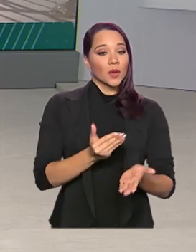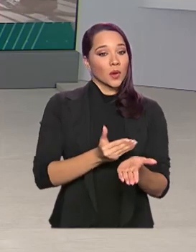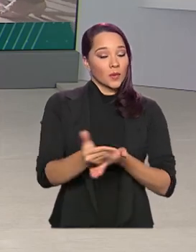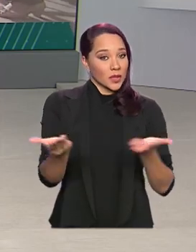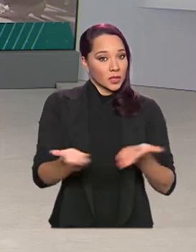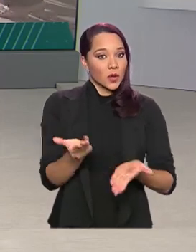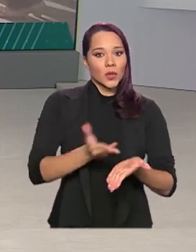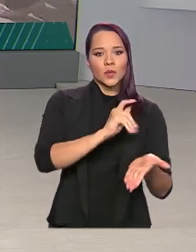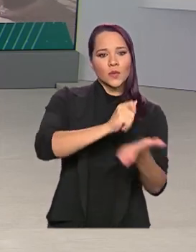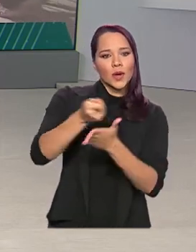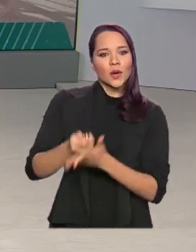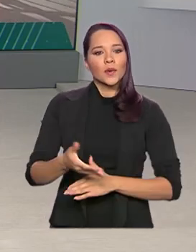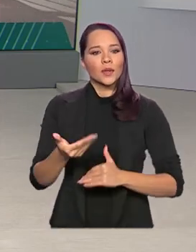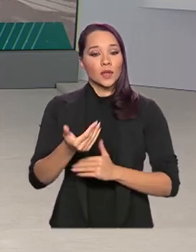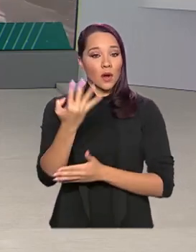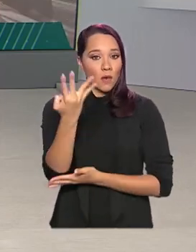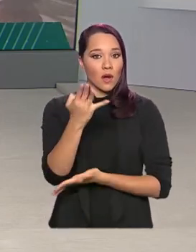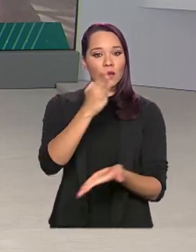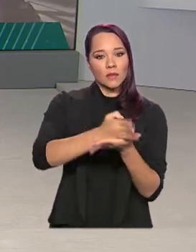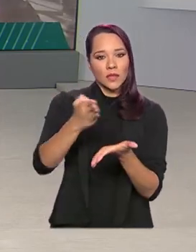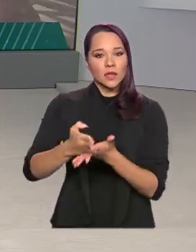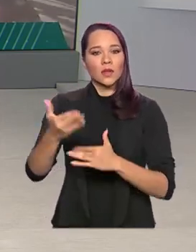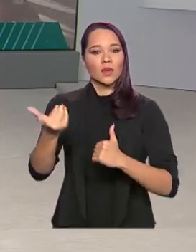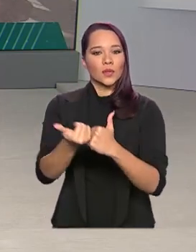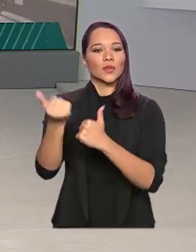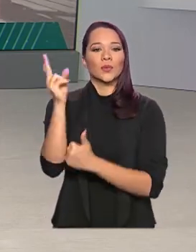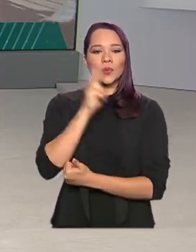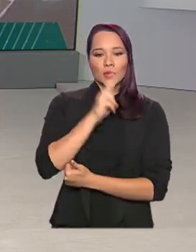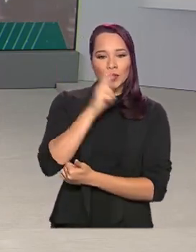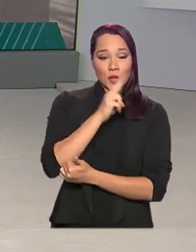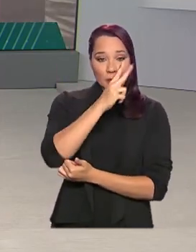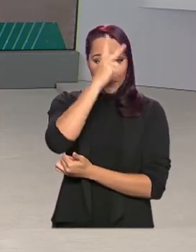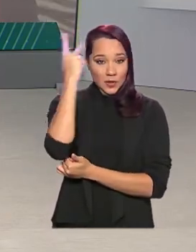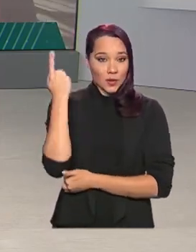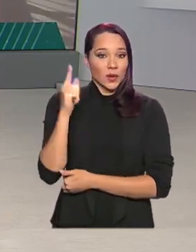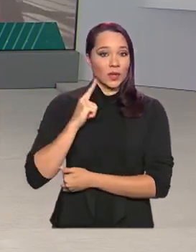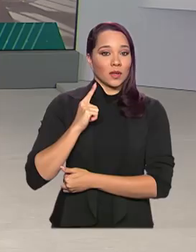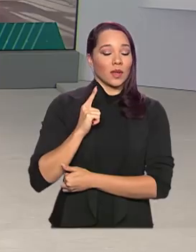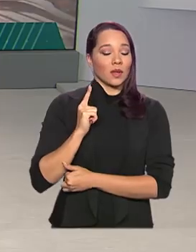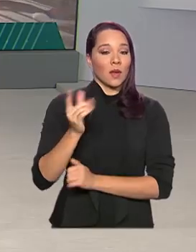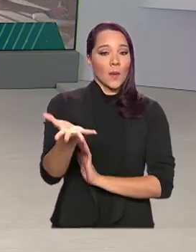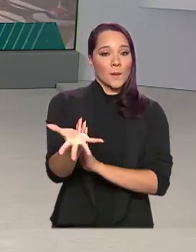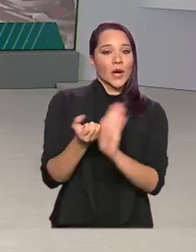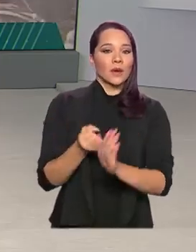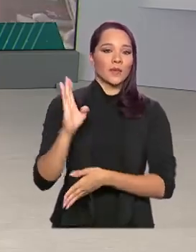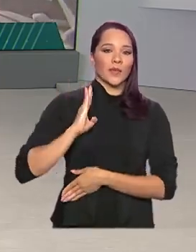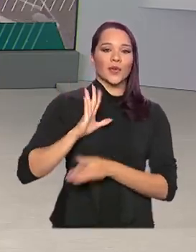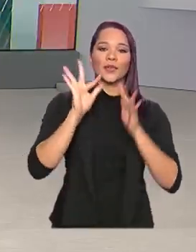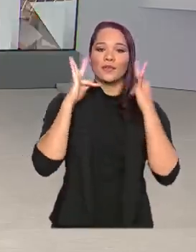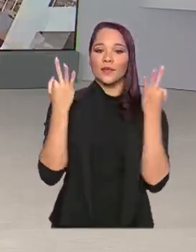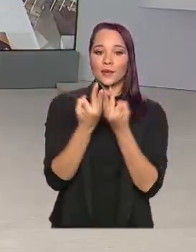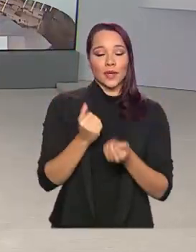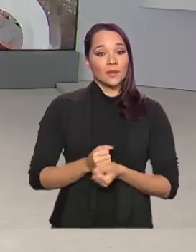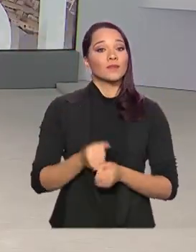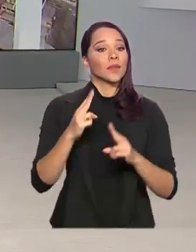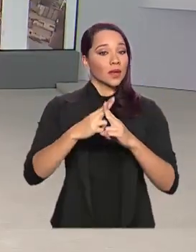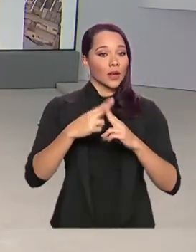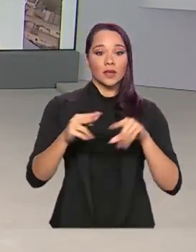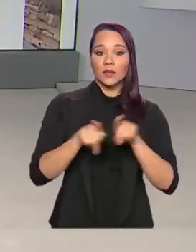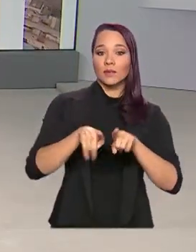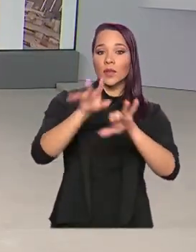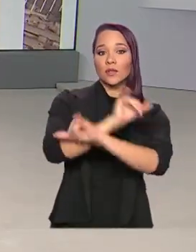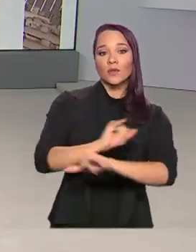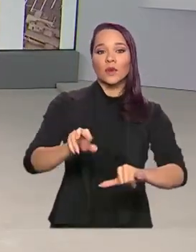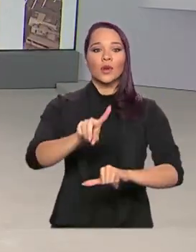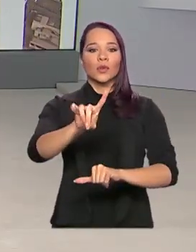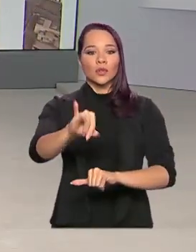Começa hoje o pagamento da quarta parcela do auxílio emergencial para quem recebe o Bolsa Família. E a Caixa também divulgou